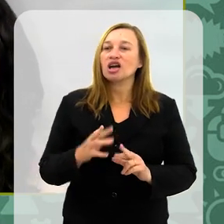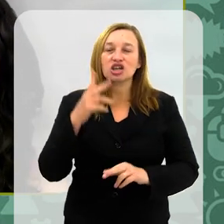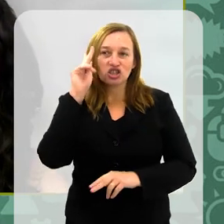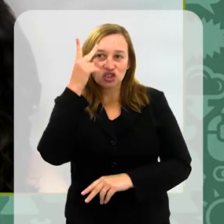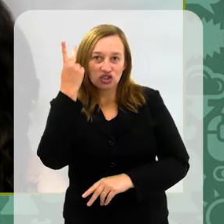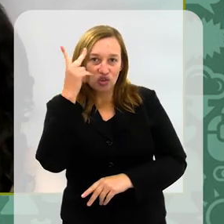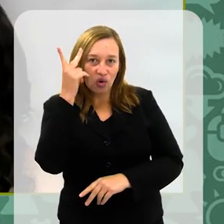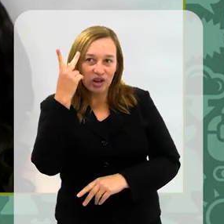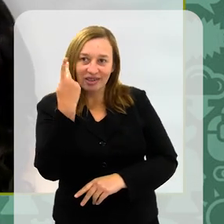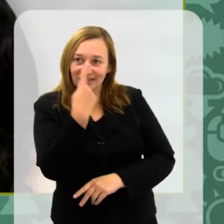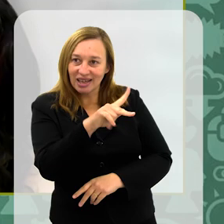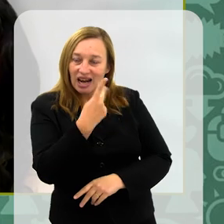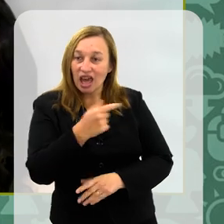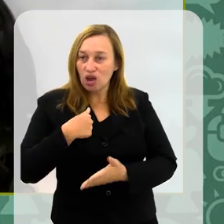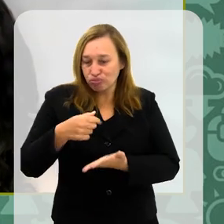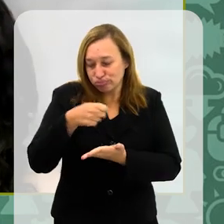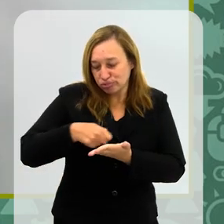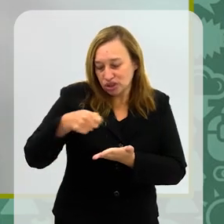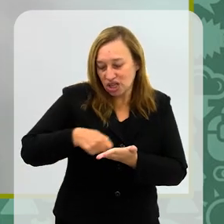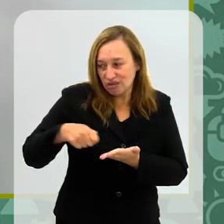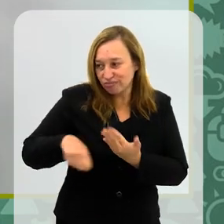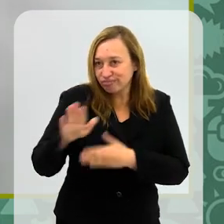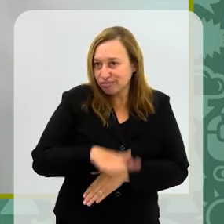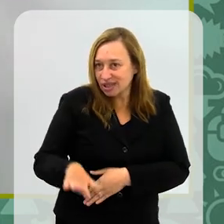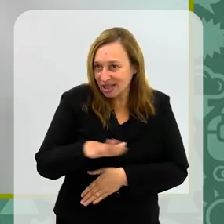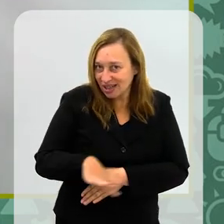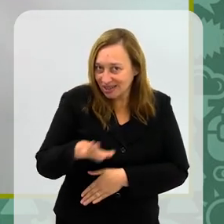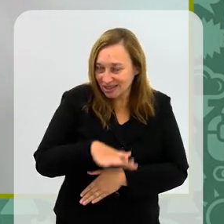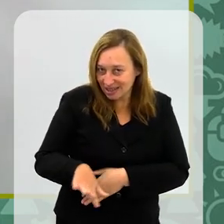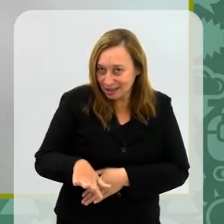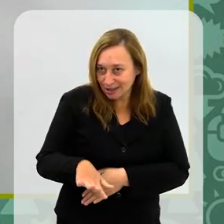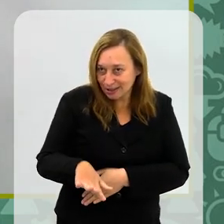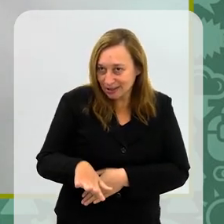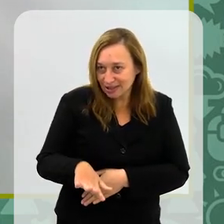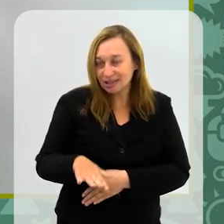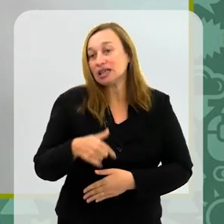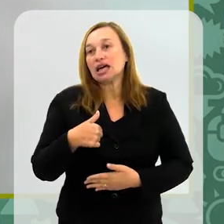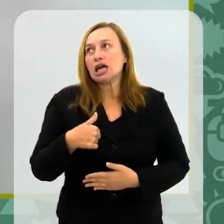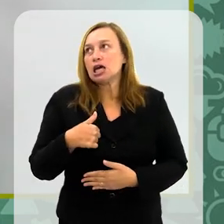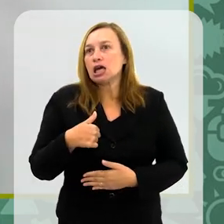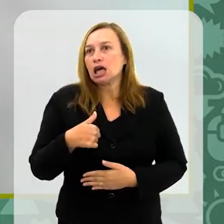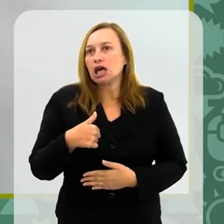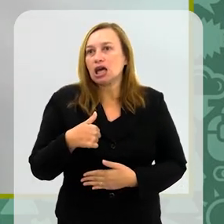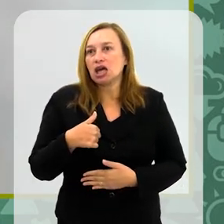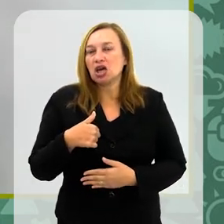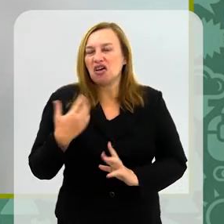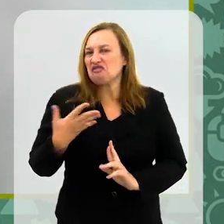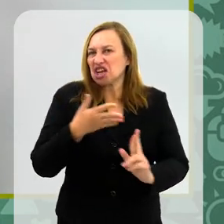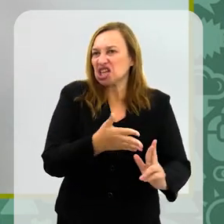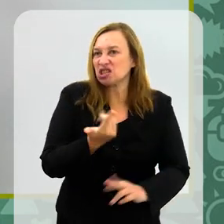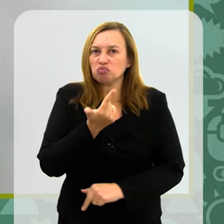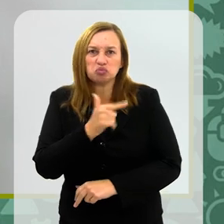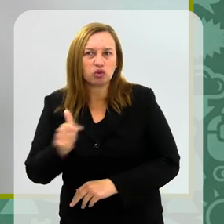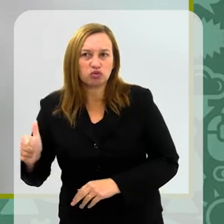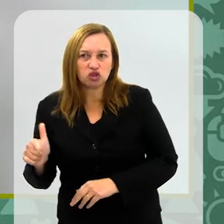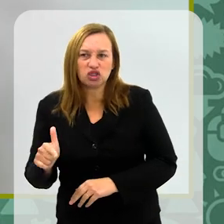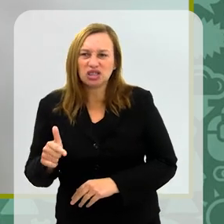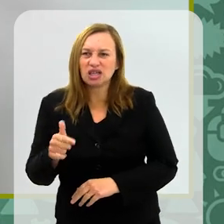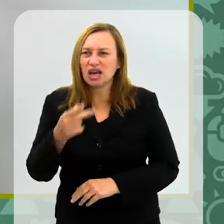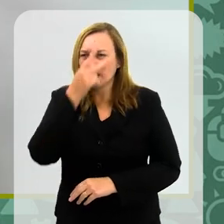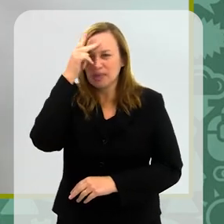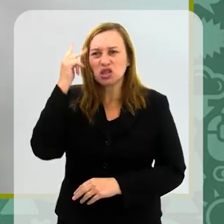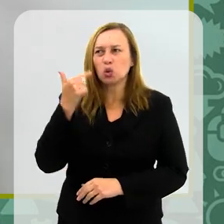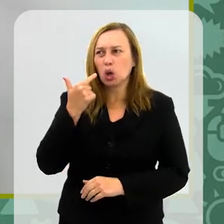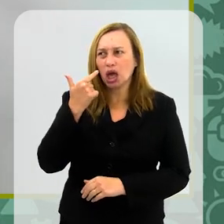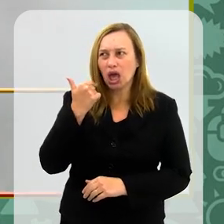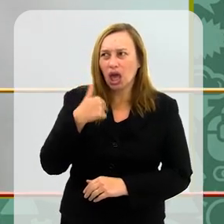porque eu escrevo desde pequena, ao contrário dela, eu tinha o sonho de ser escritora, mas eu não tinha também essas referências. A pessoa mais